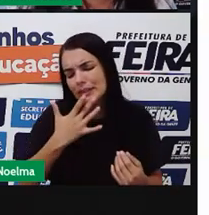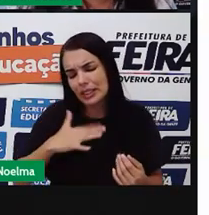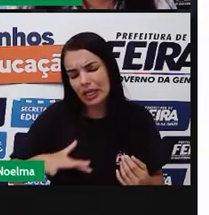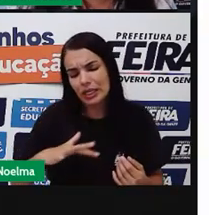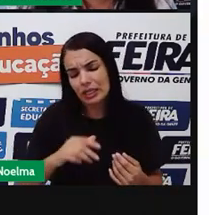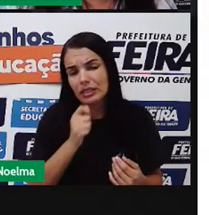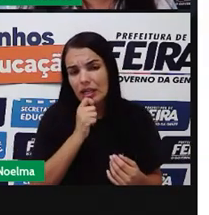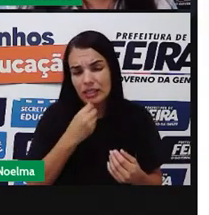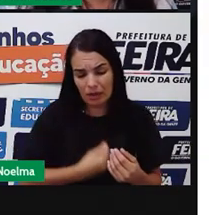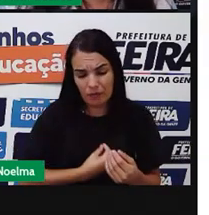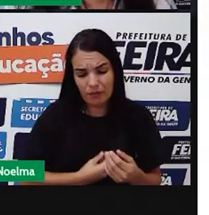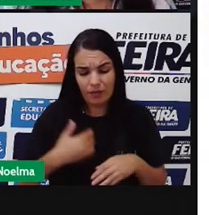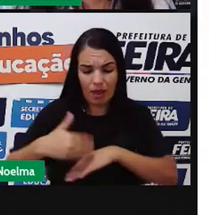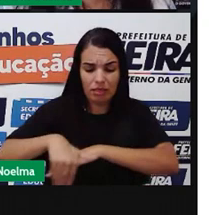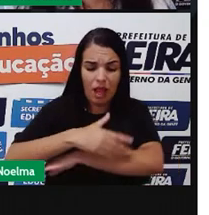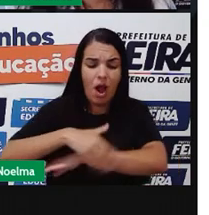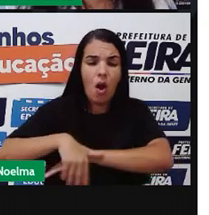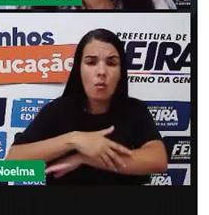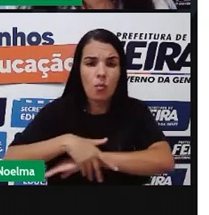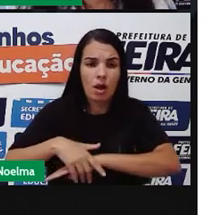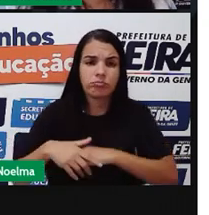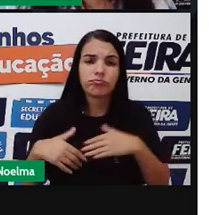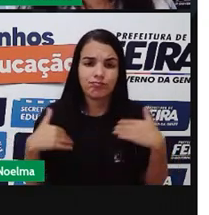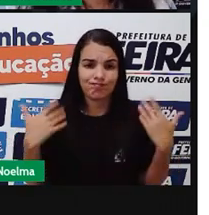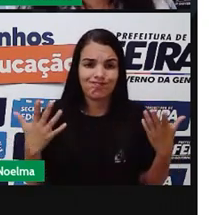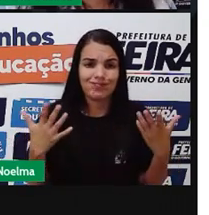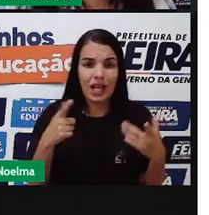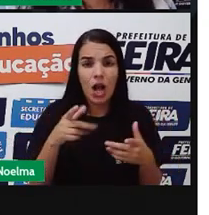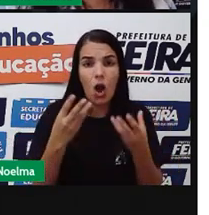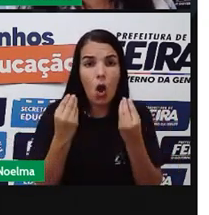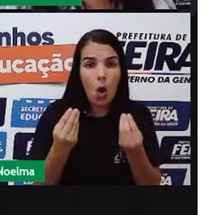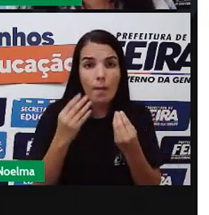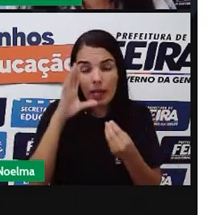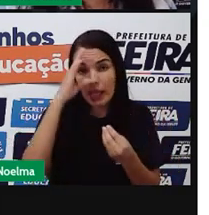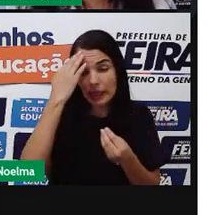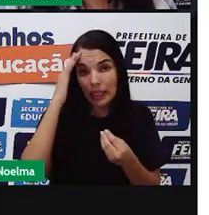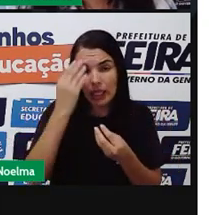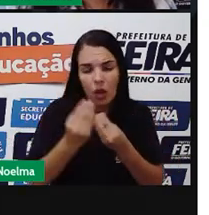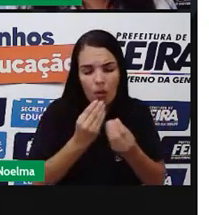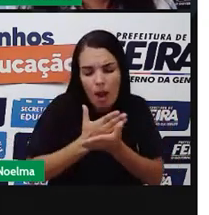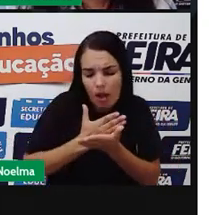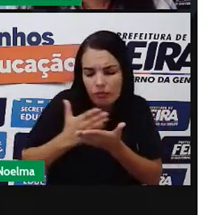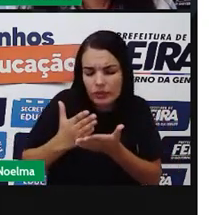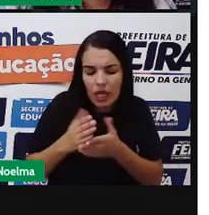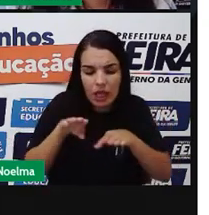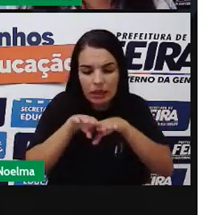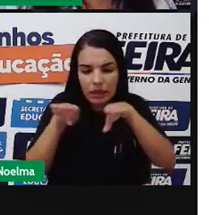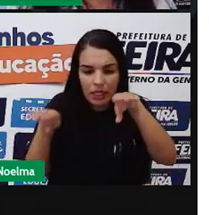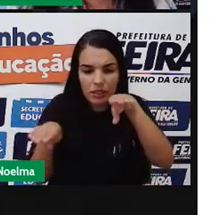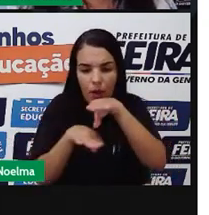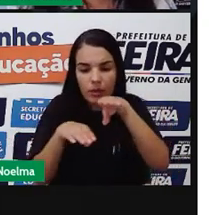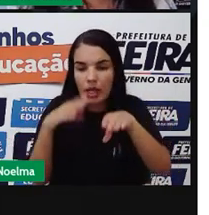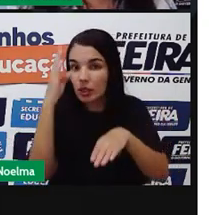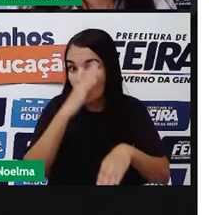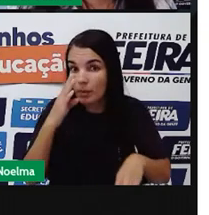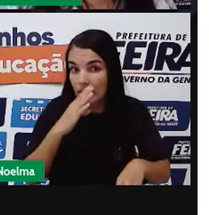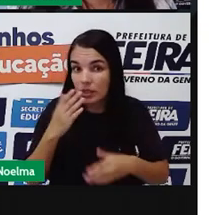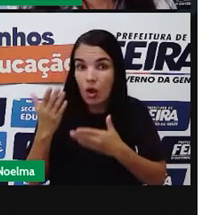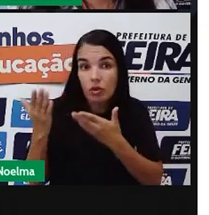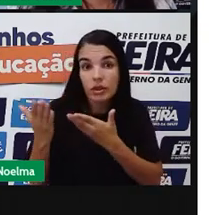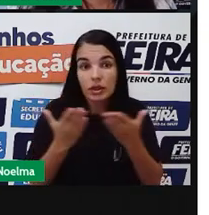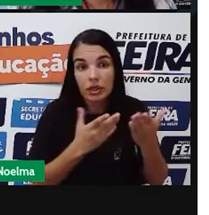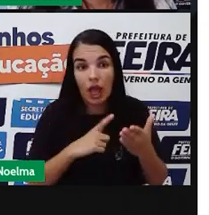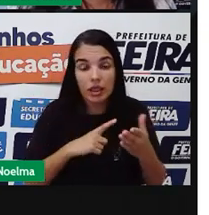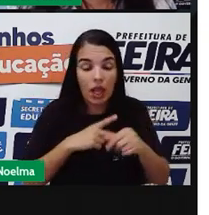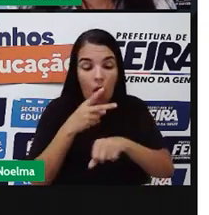rua E para a gente Entender Como iniciou A desigualdade No Brasil Trouxe aqui